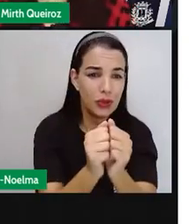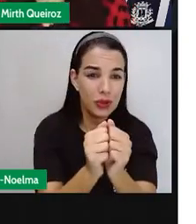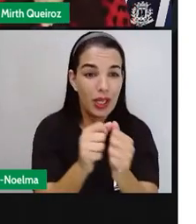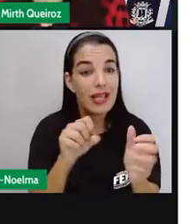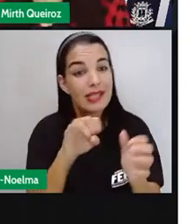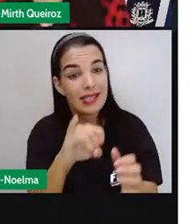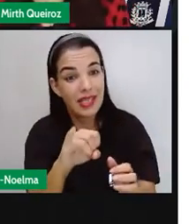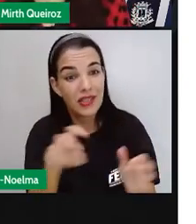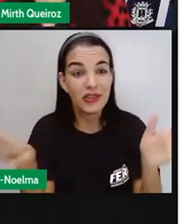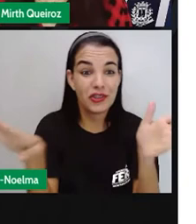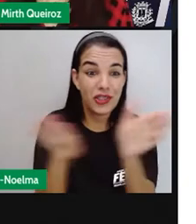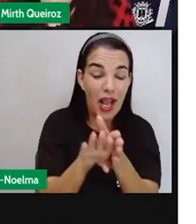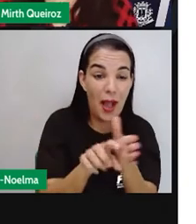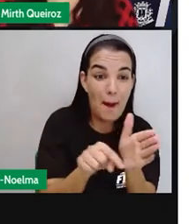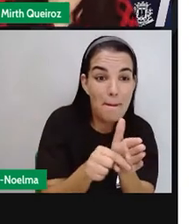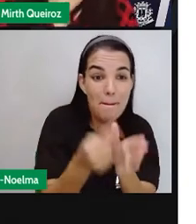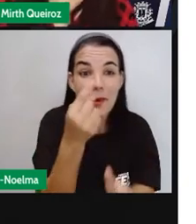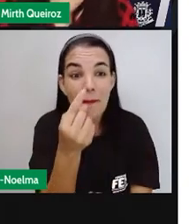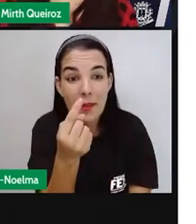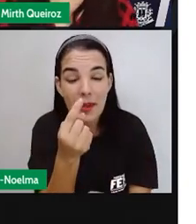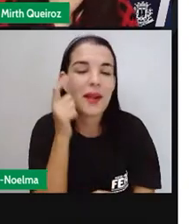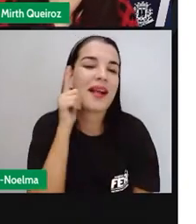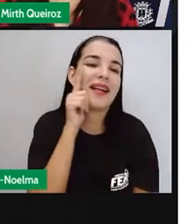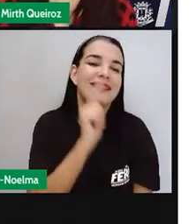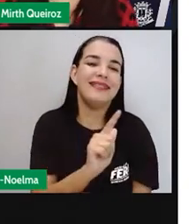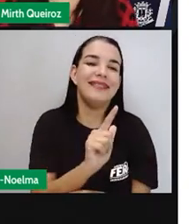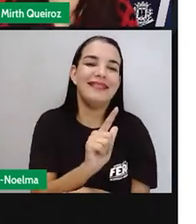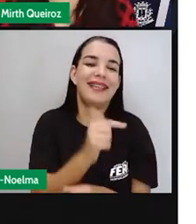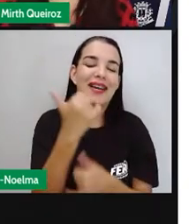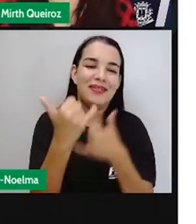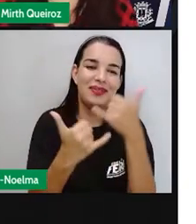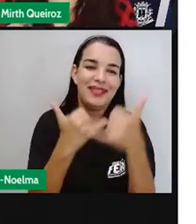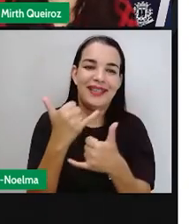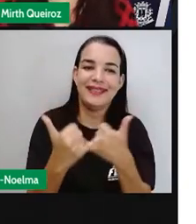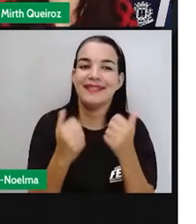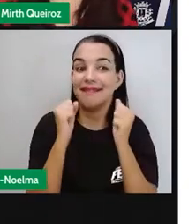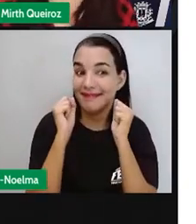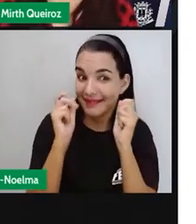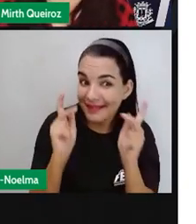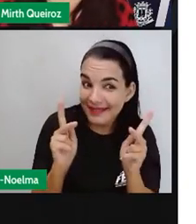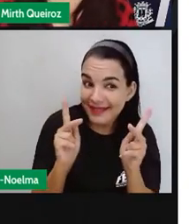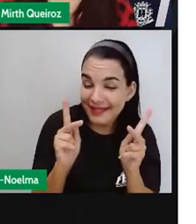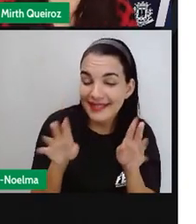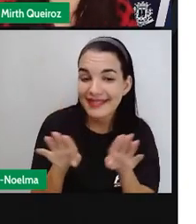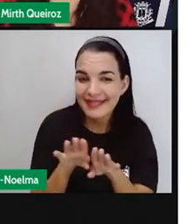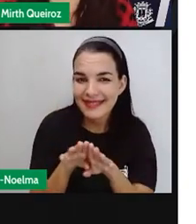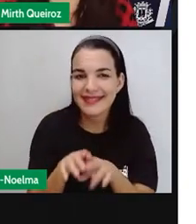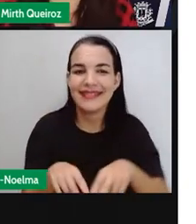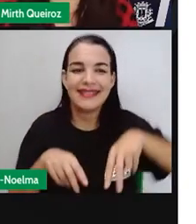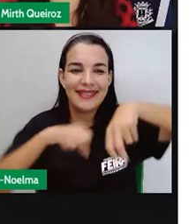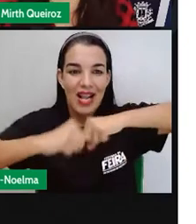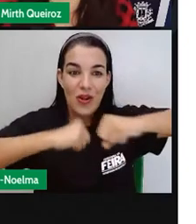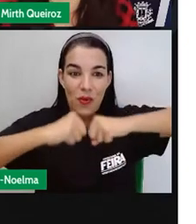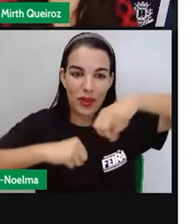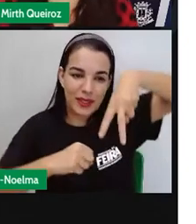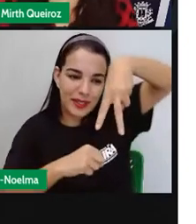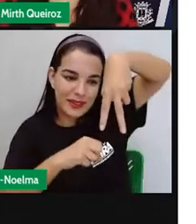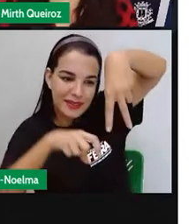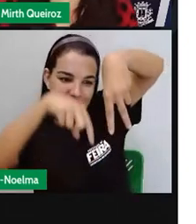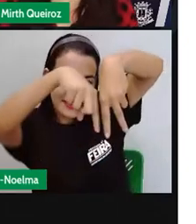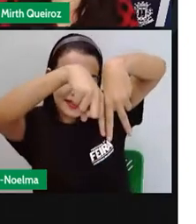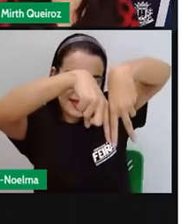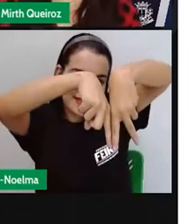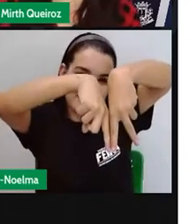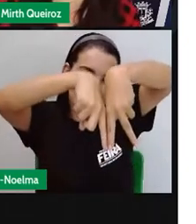chegar primeiro a essa linha, aí vai vencer a brincadeira. Isso aí seria a corrida de três pés. Por quê?